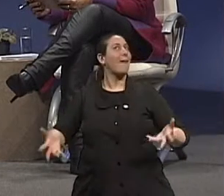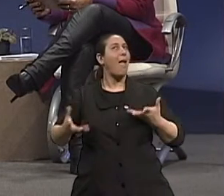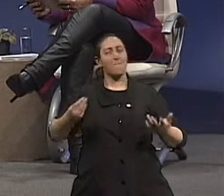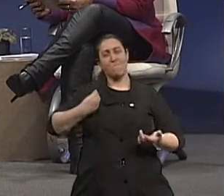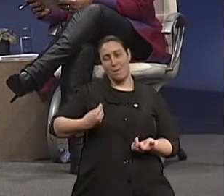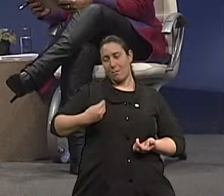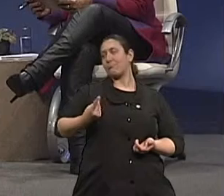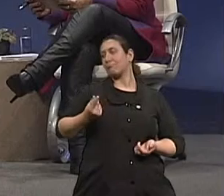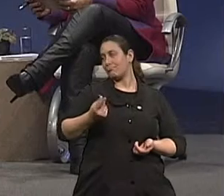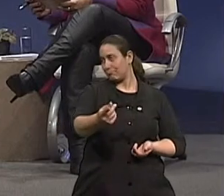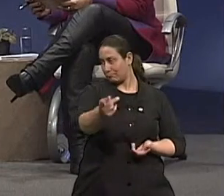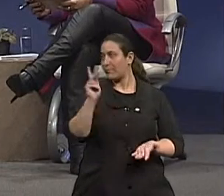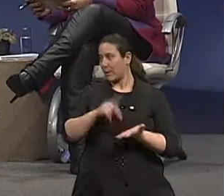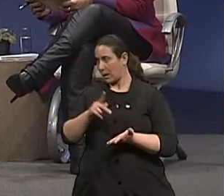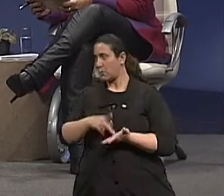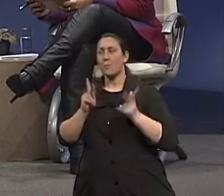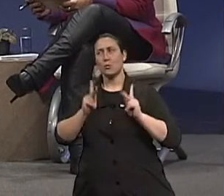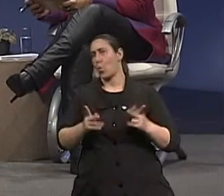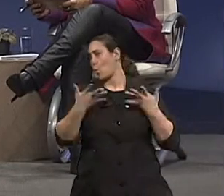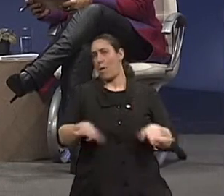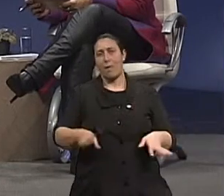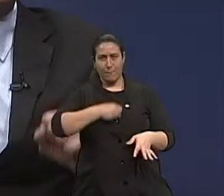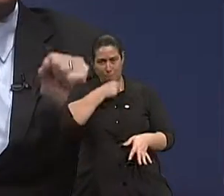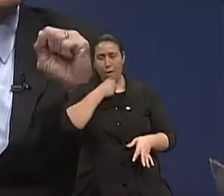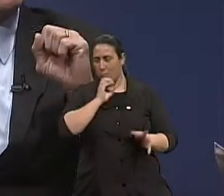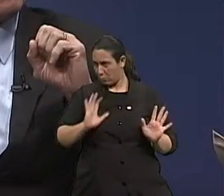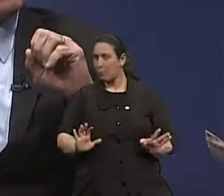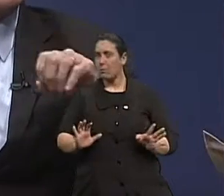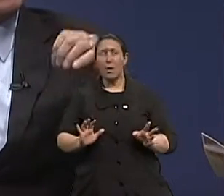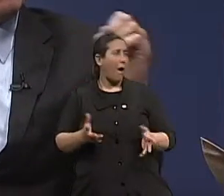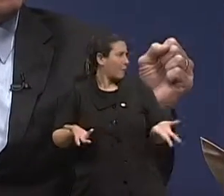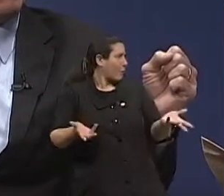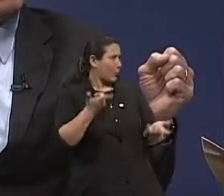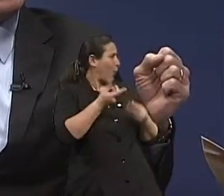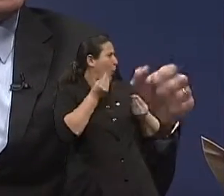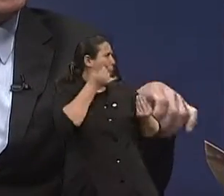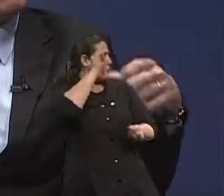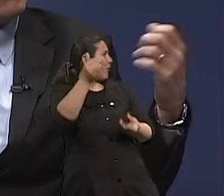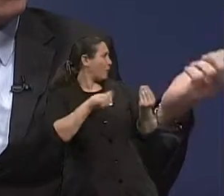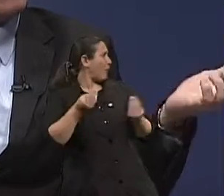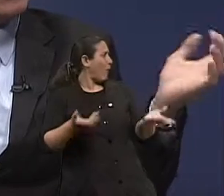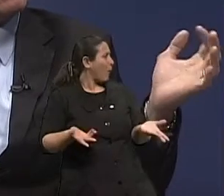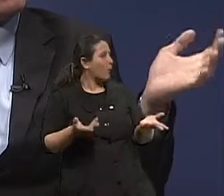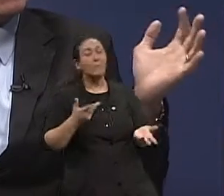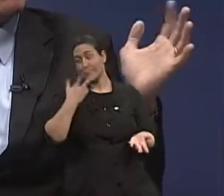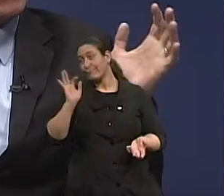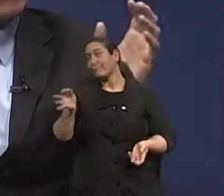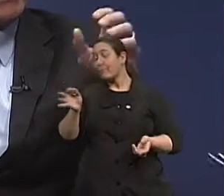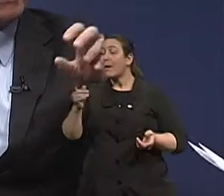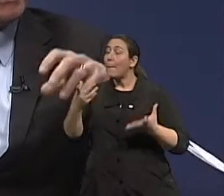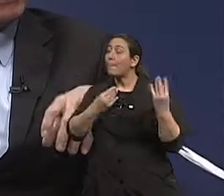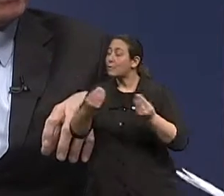longa. Ninguém quer ficar velho. Aí não tem como. Aí não tem como. E aí é procura, às vezes, por